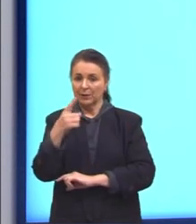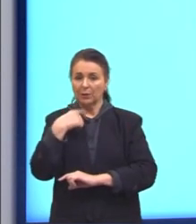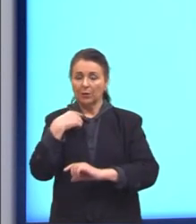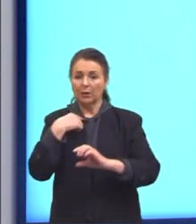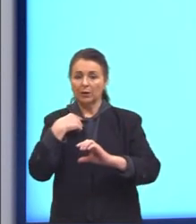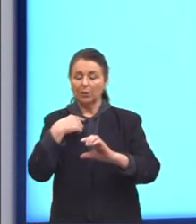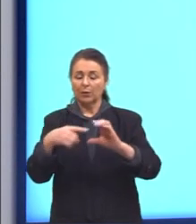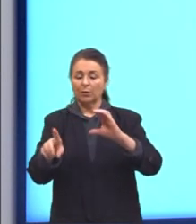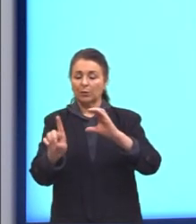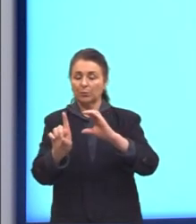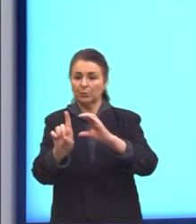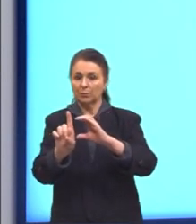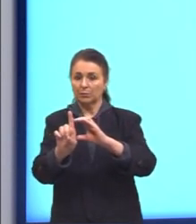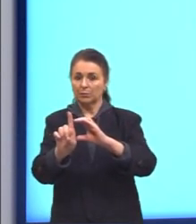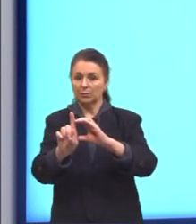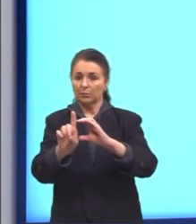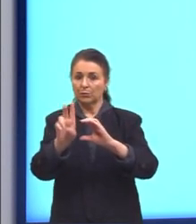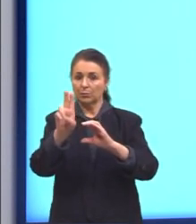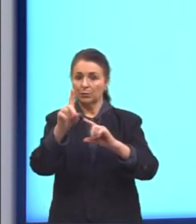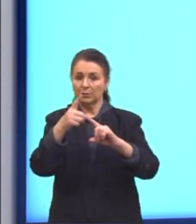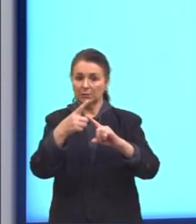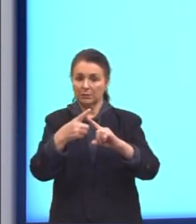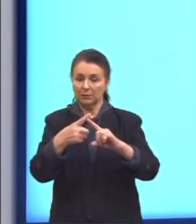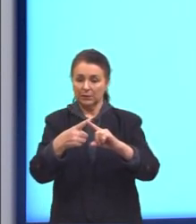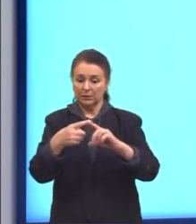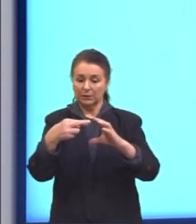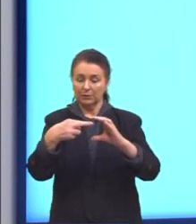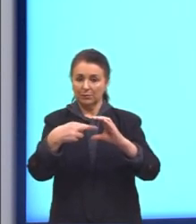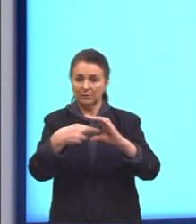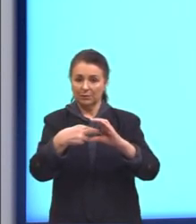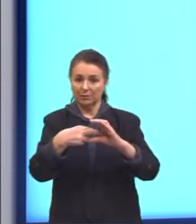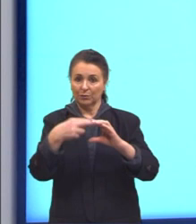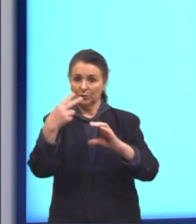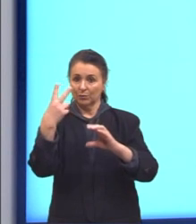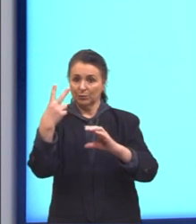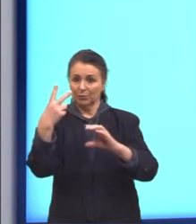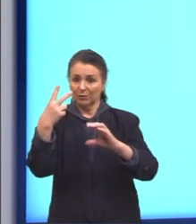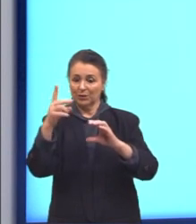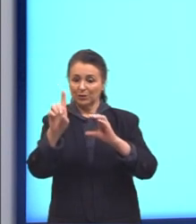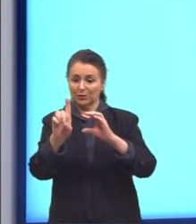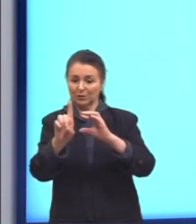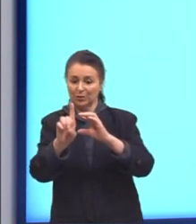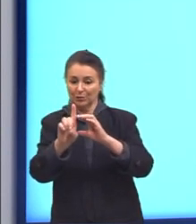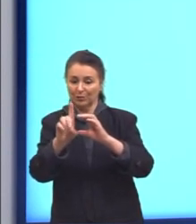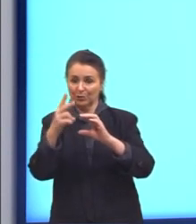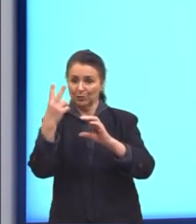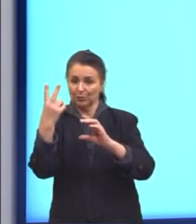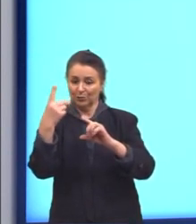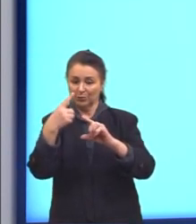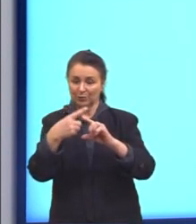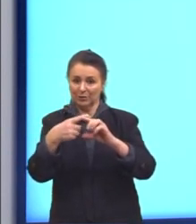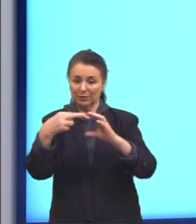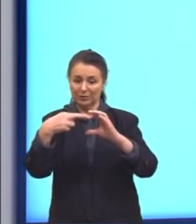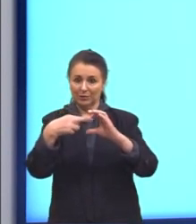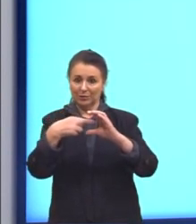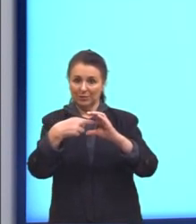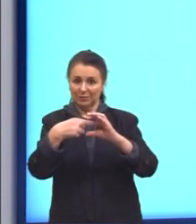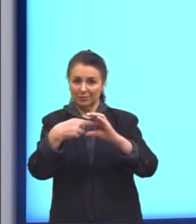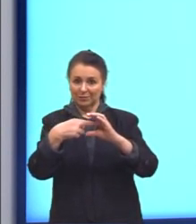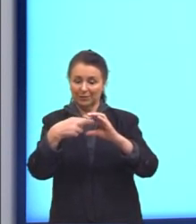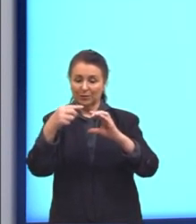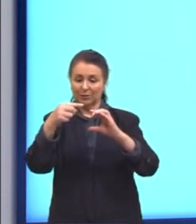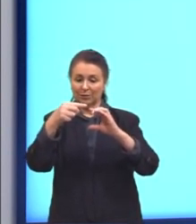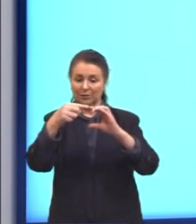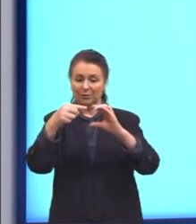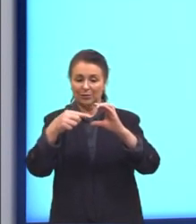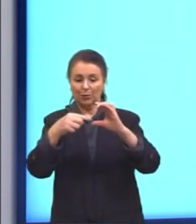diâmetro aqui seria duas vezes a medida do raio. Porque se eu estou ligando dois pontos da circunferência que passam